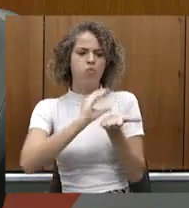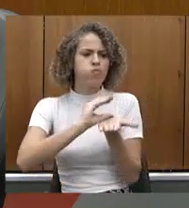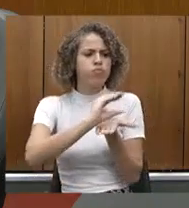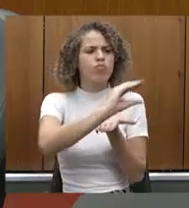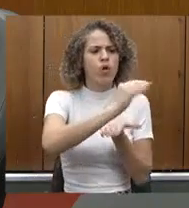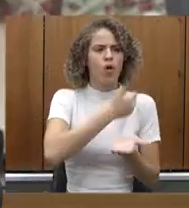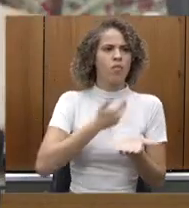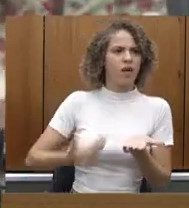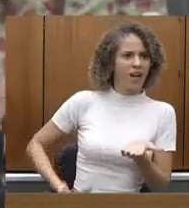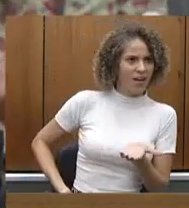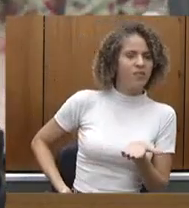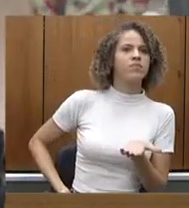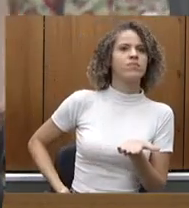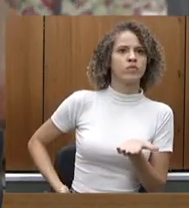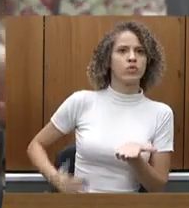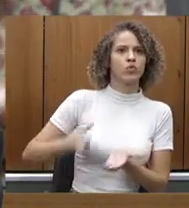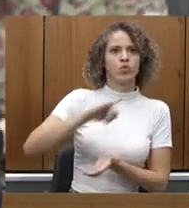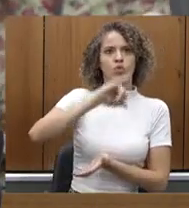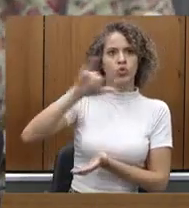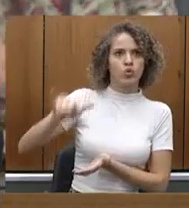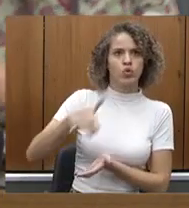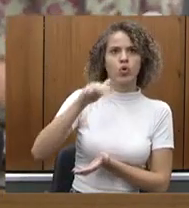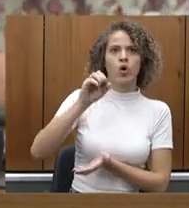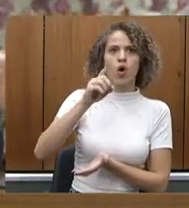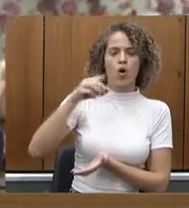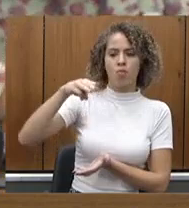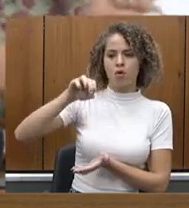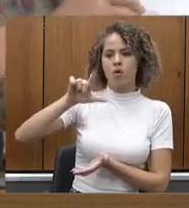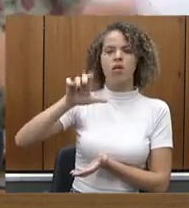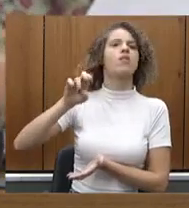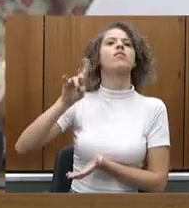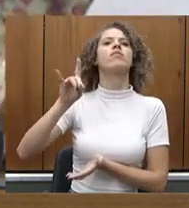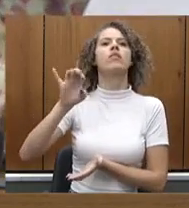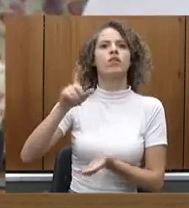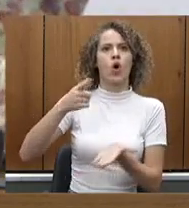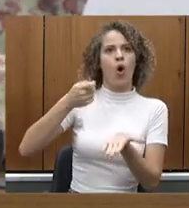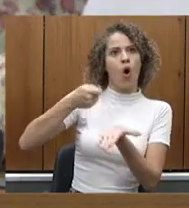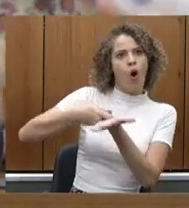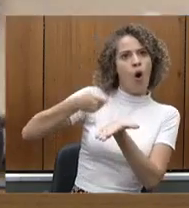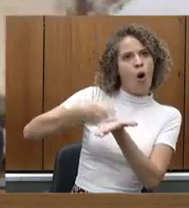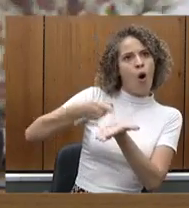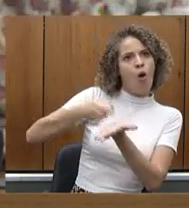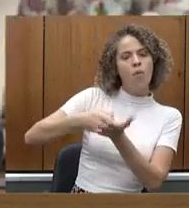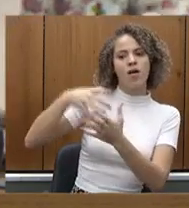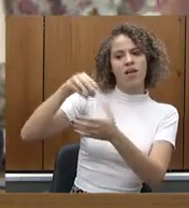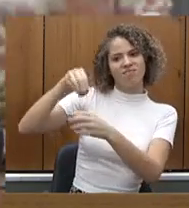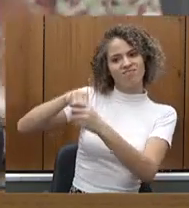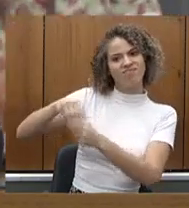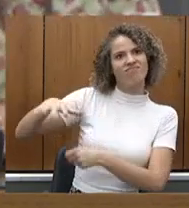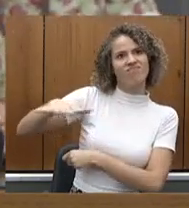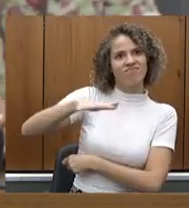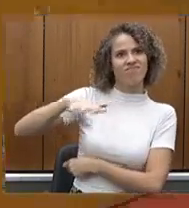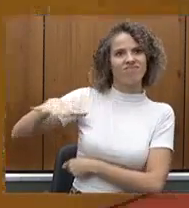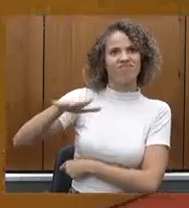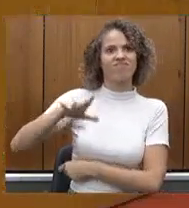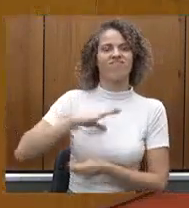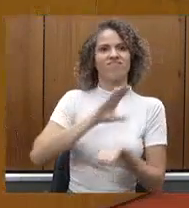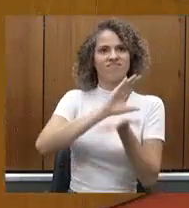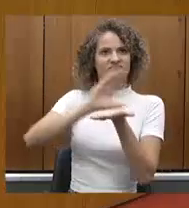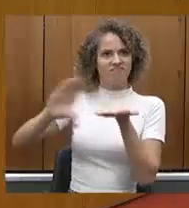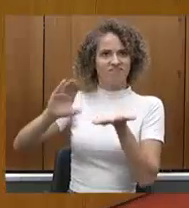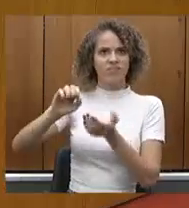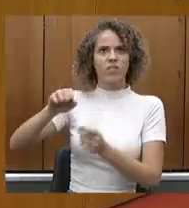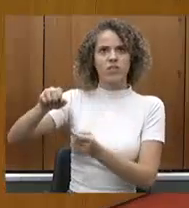como natural de João Molevade a gente sempre está cobrando os investimentos para minha cidade para minha região como cobro para todas as